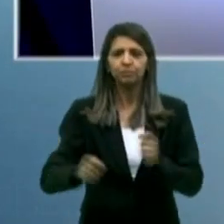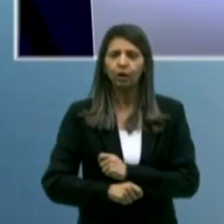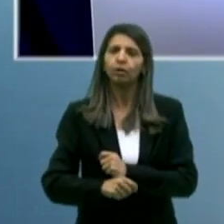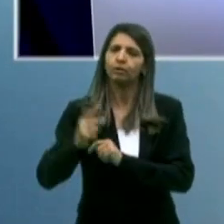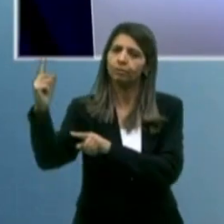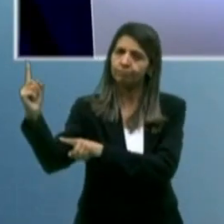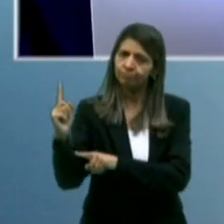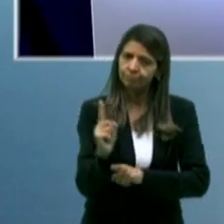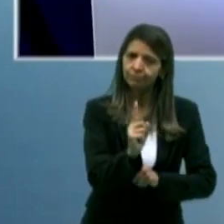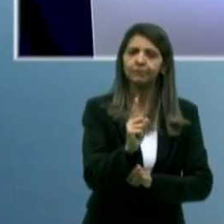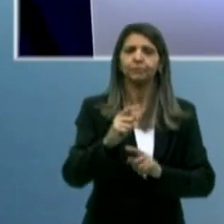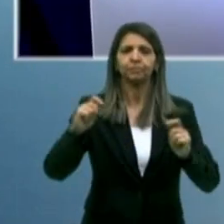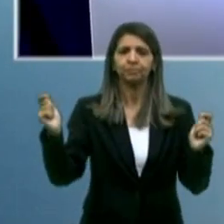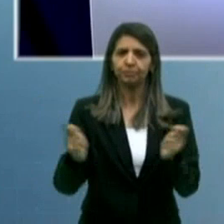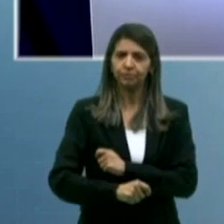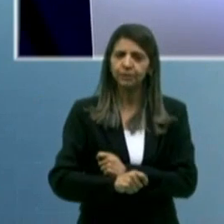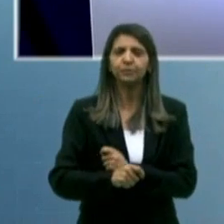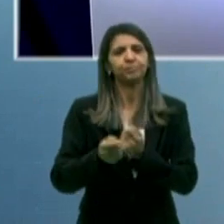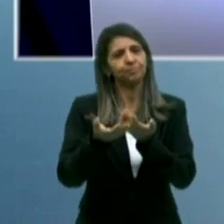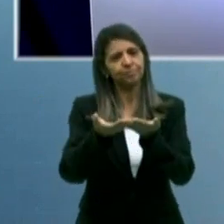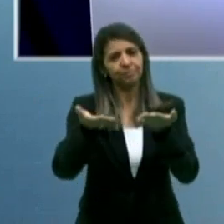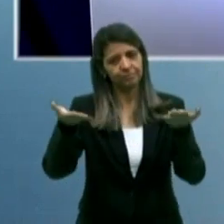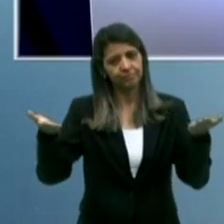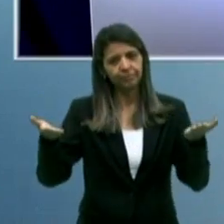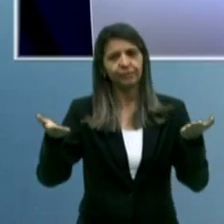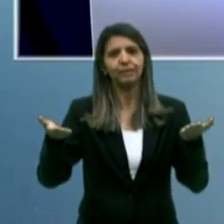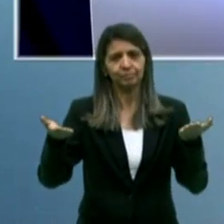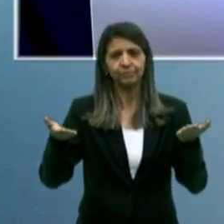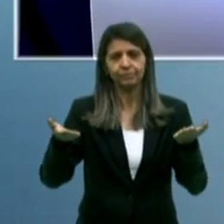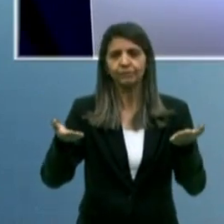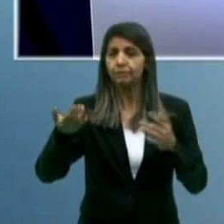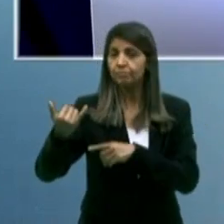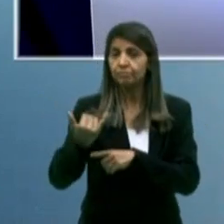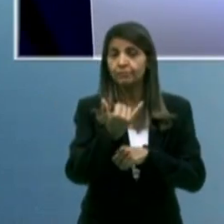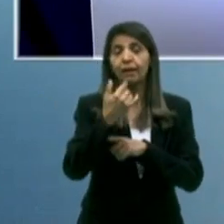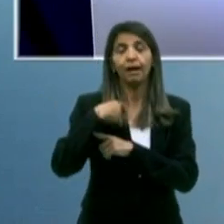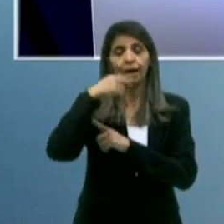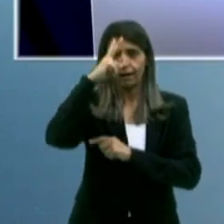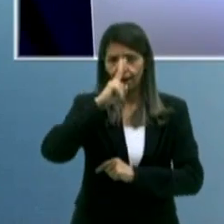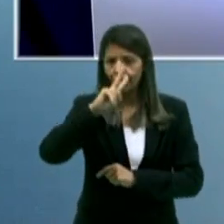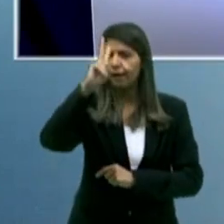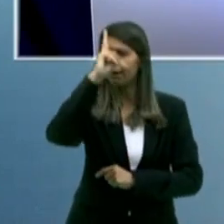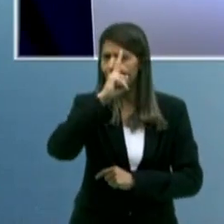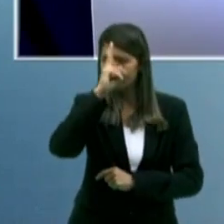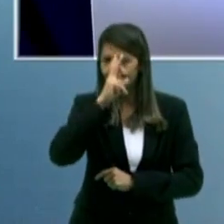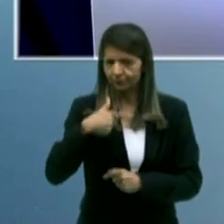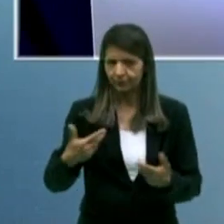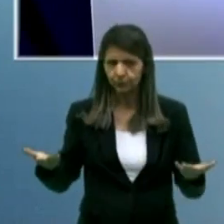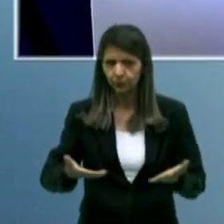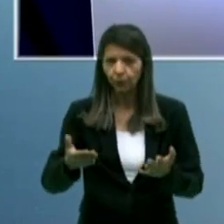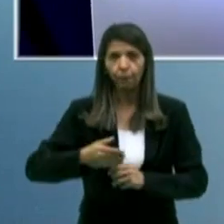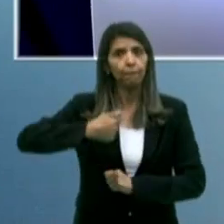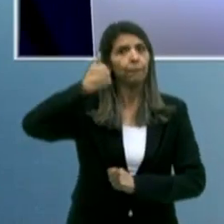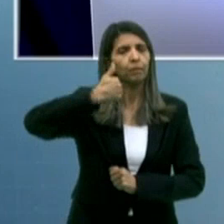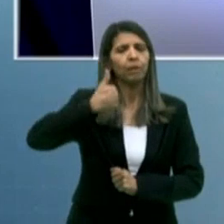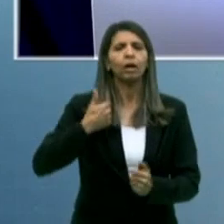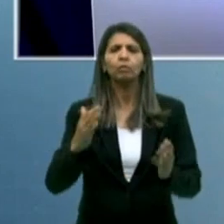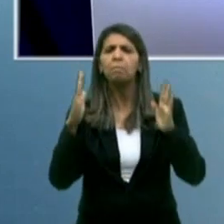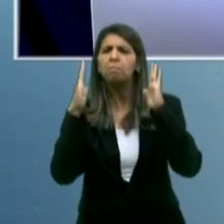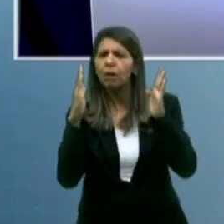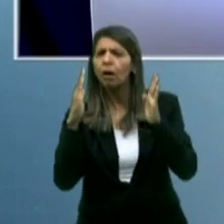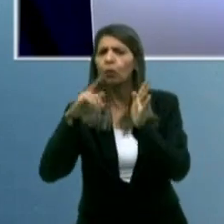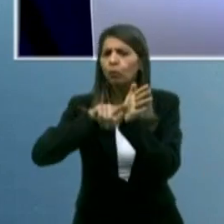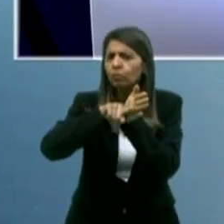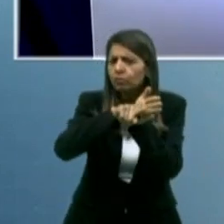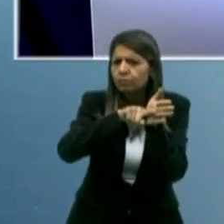se dirija ao centro do nosso cenário. Lembrar que nesse primeiro bloco, as